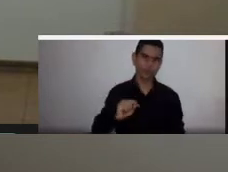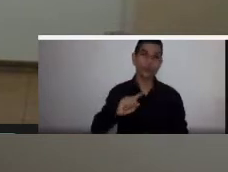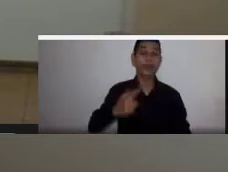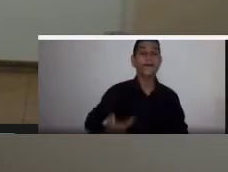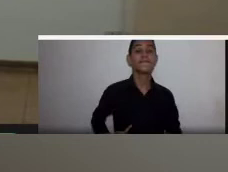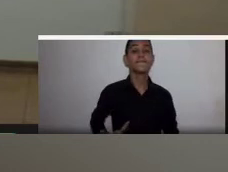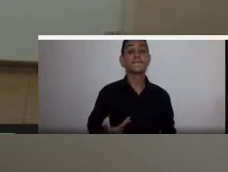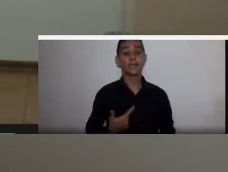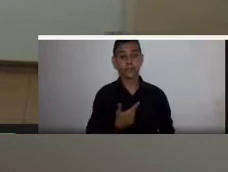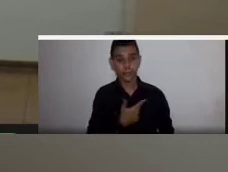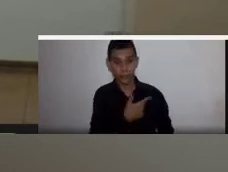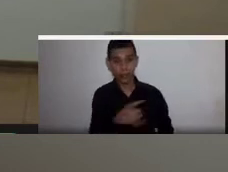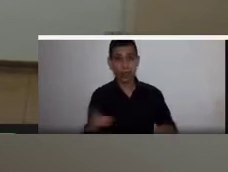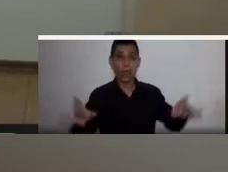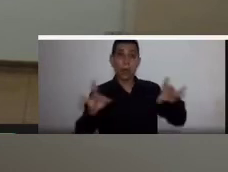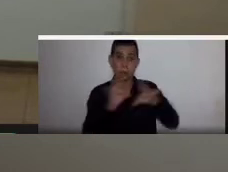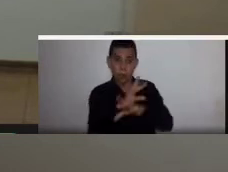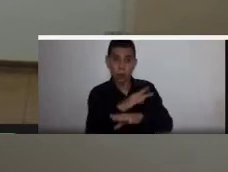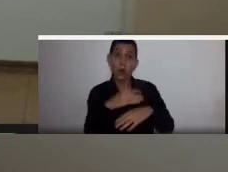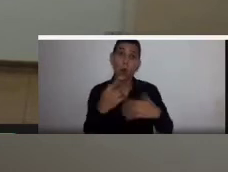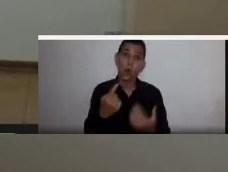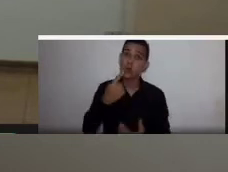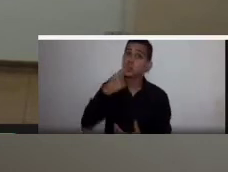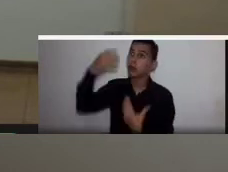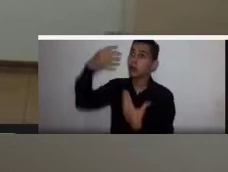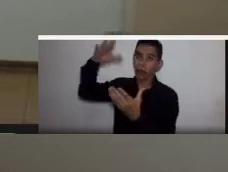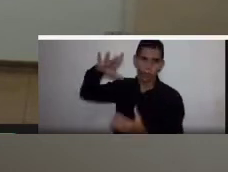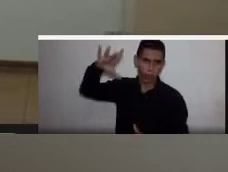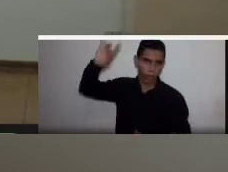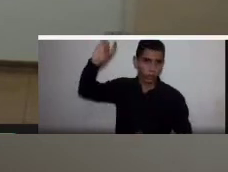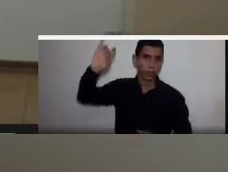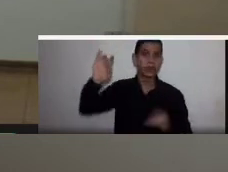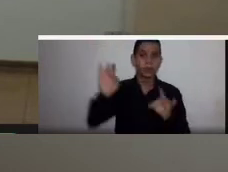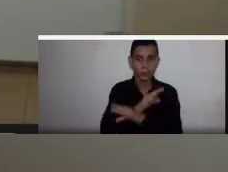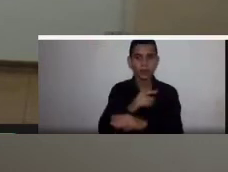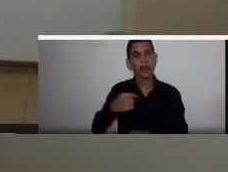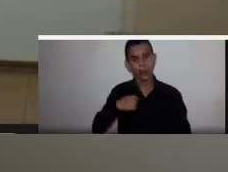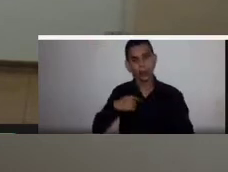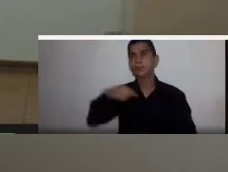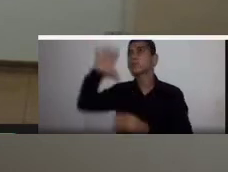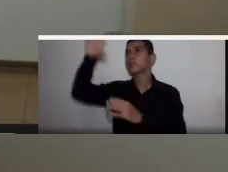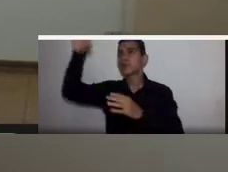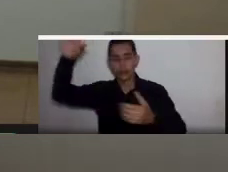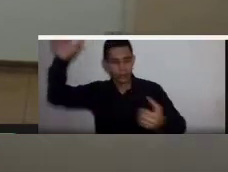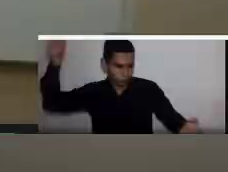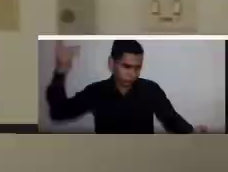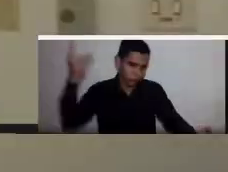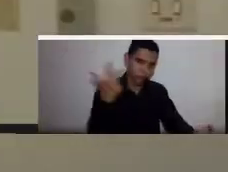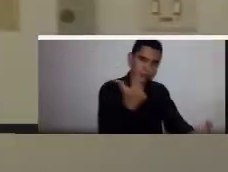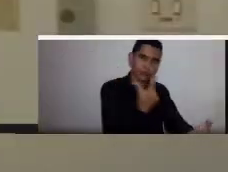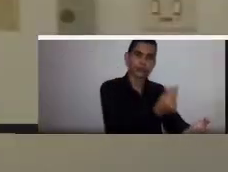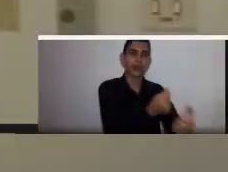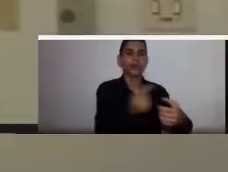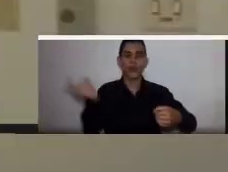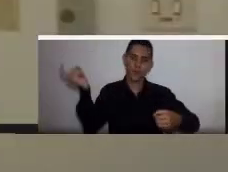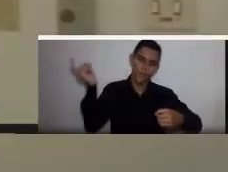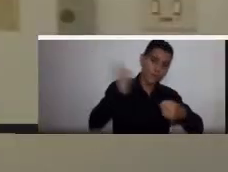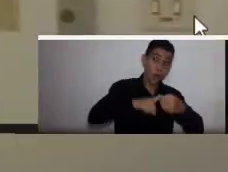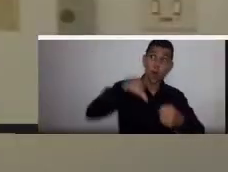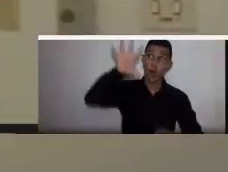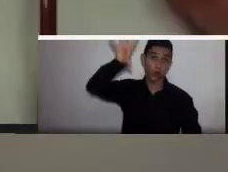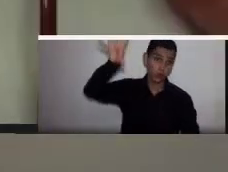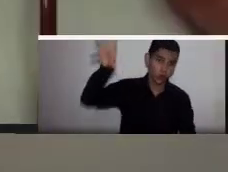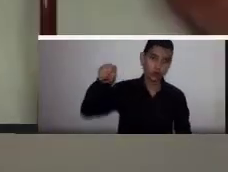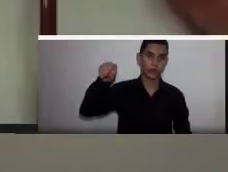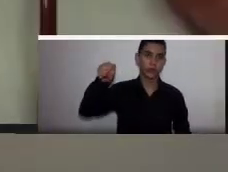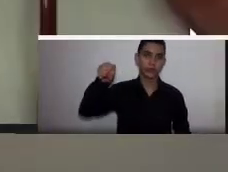em que o sangue for necessário, eu reponho esse sangue de volta no paciente, todo ele. De maneira que o sangue fica